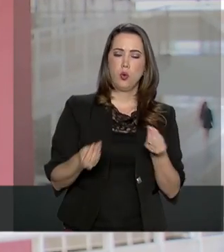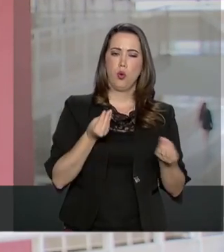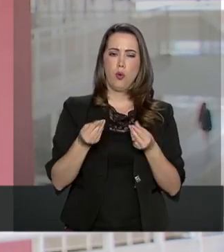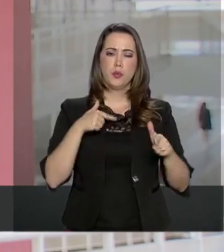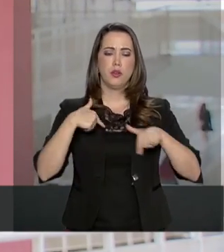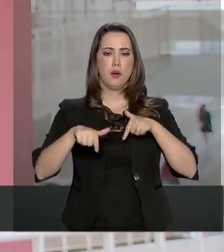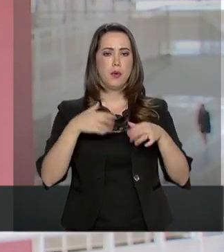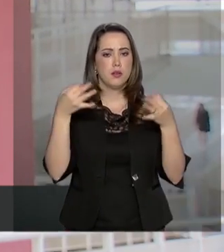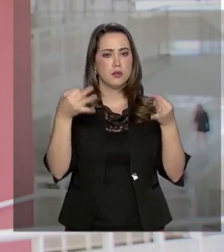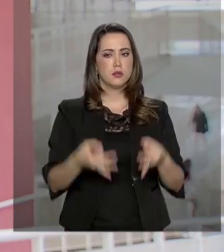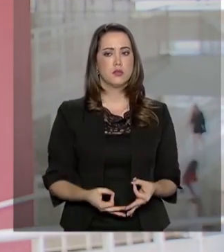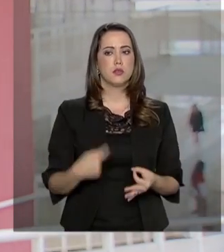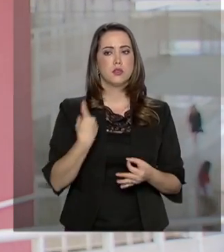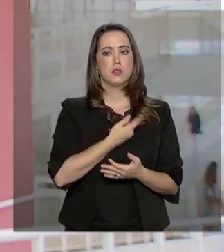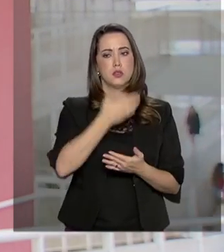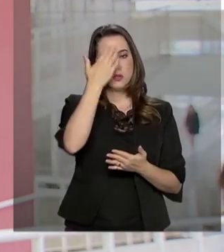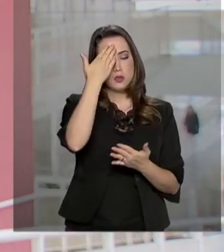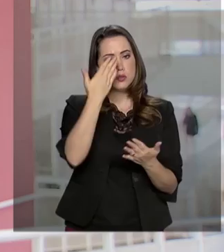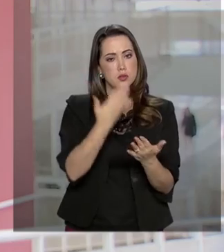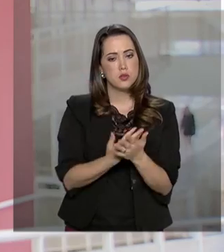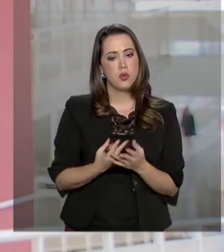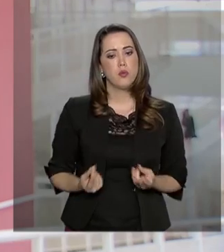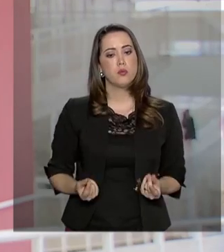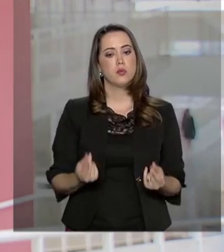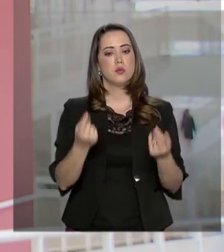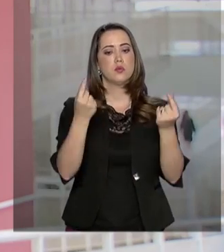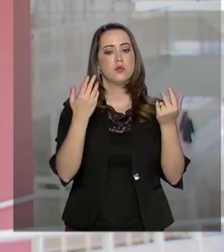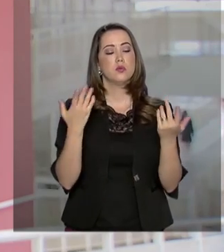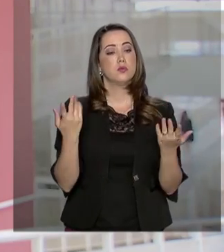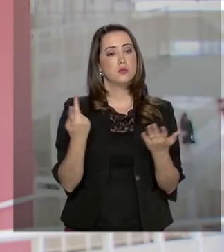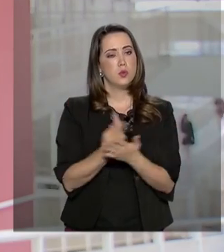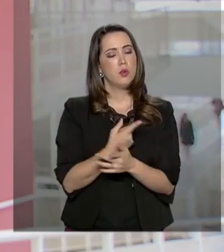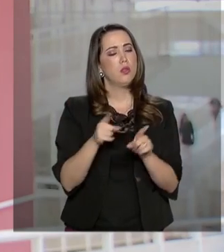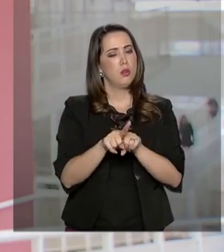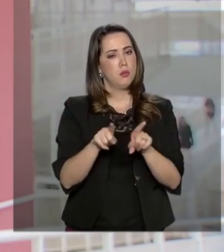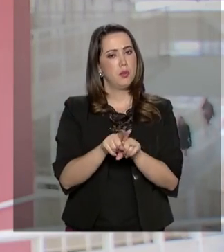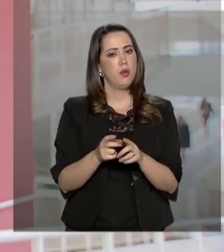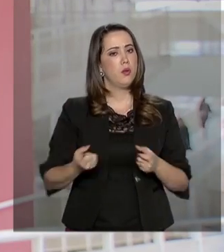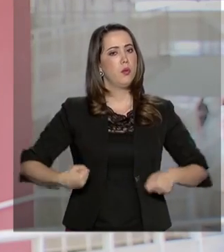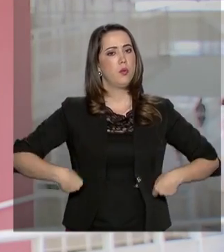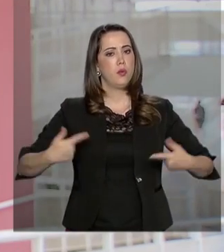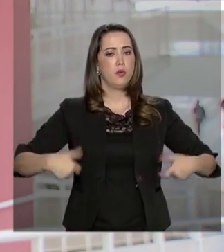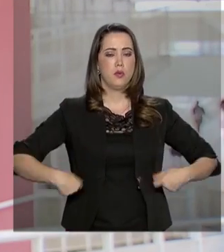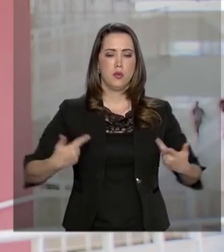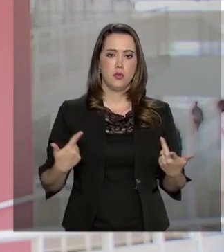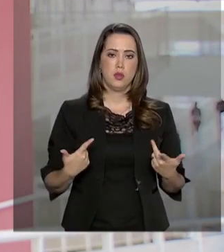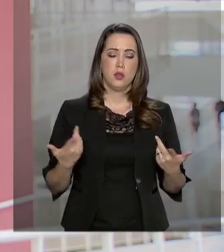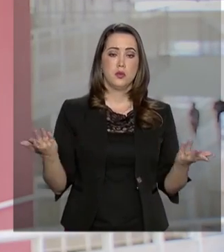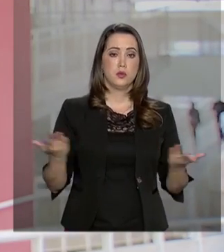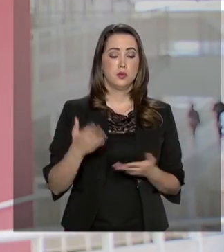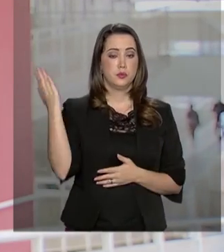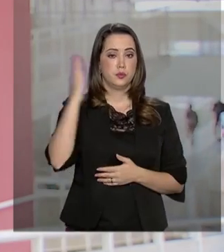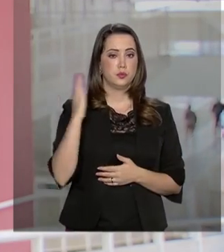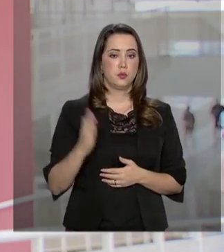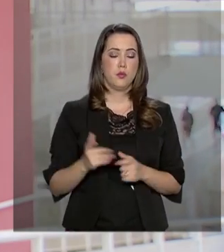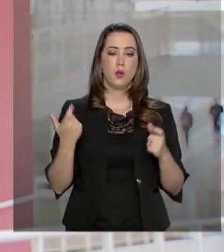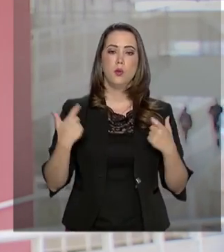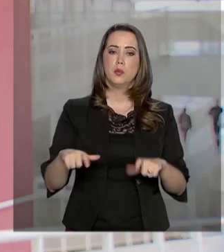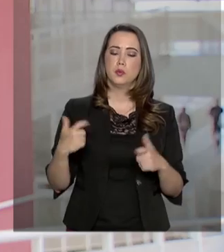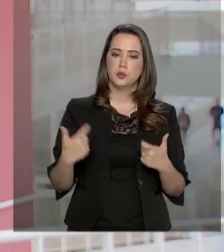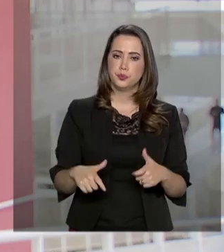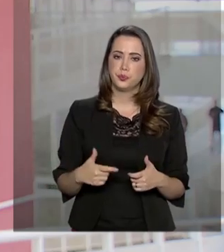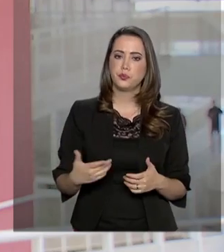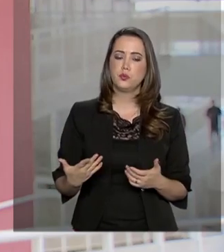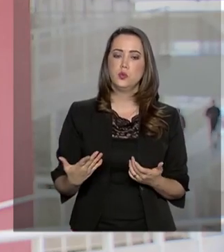operar, e com isso acreditamos que o preço do produto e também o custo de logístico Brasil para a região,